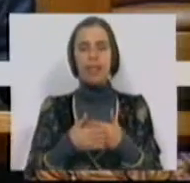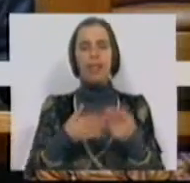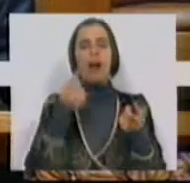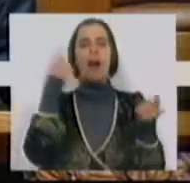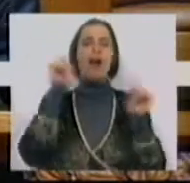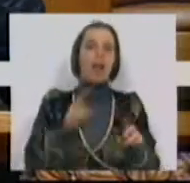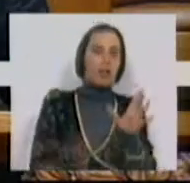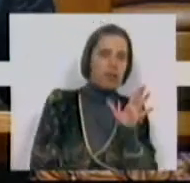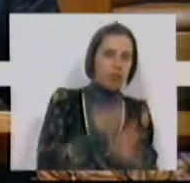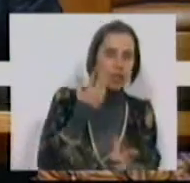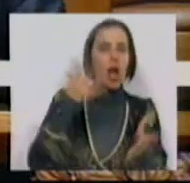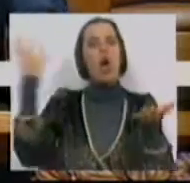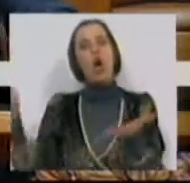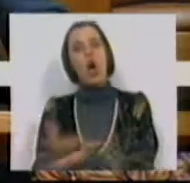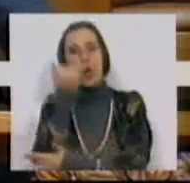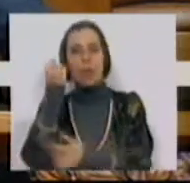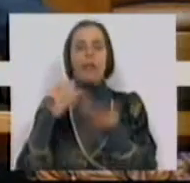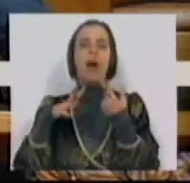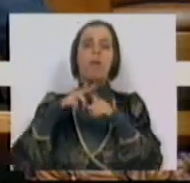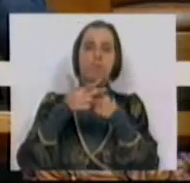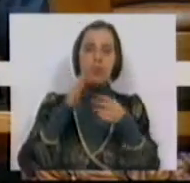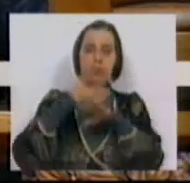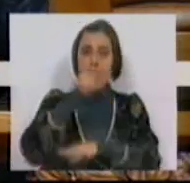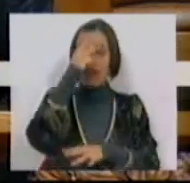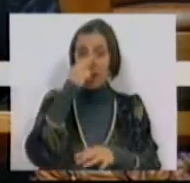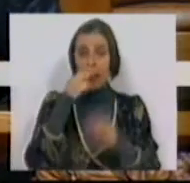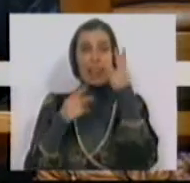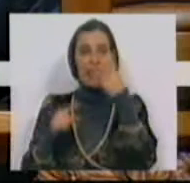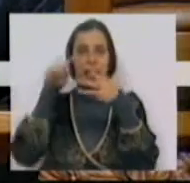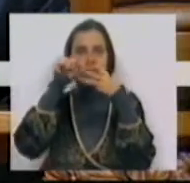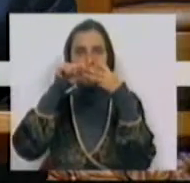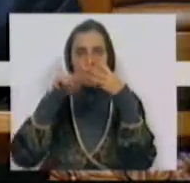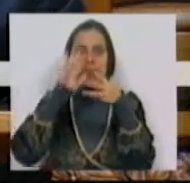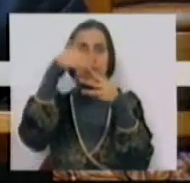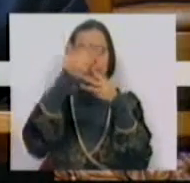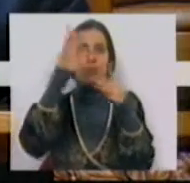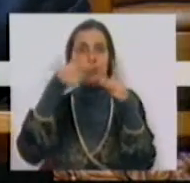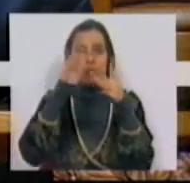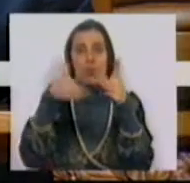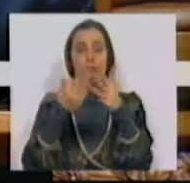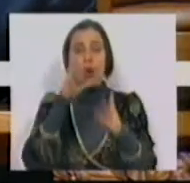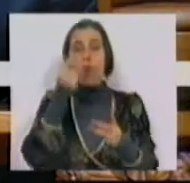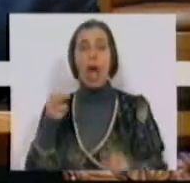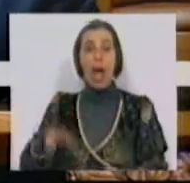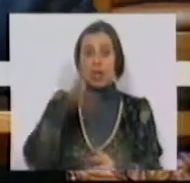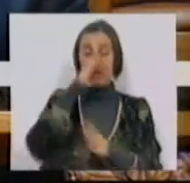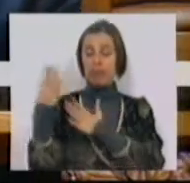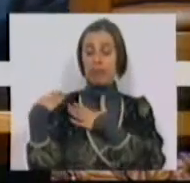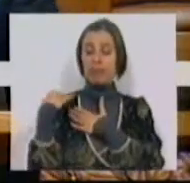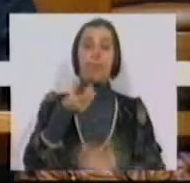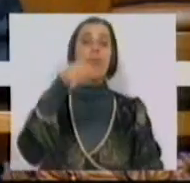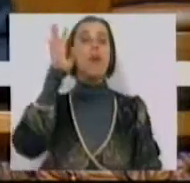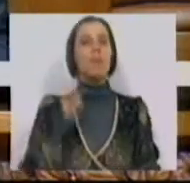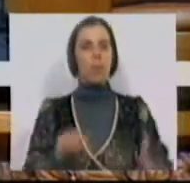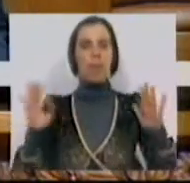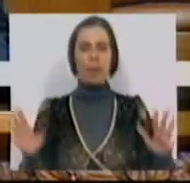refundação e recuperação dos estaleiros navais foram os três cenários apresentados. O anterior Governo, da responsabilidade do Partido